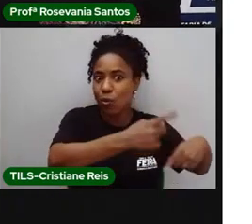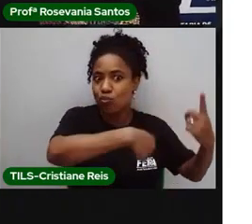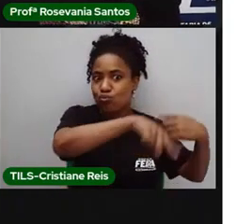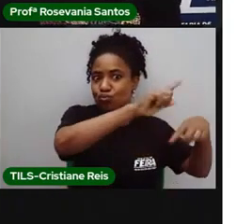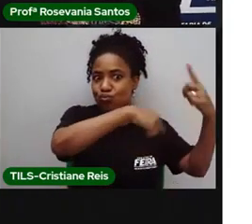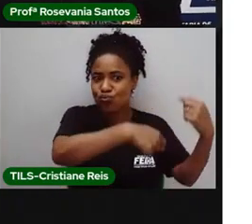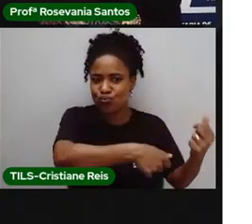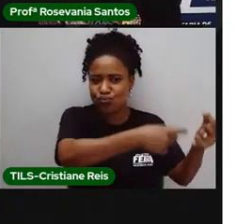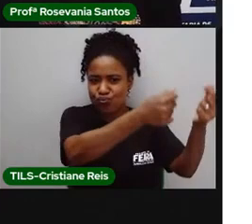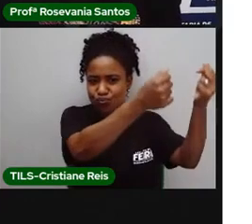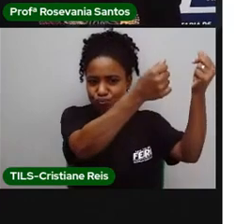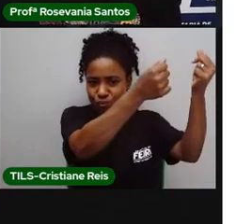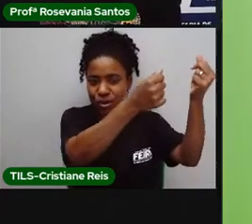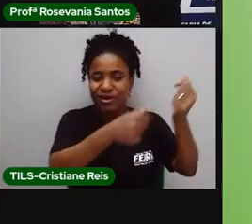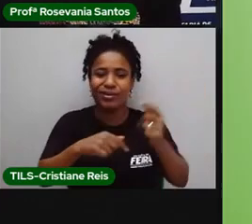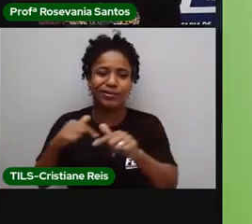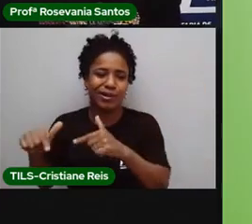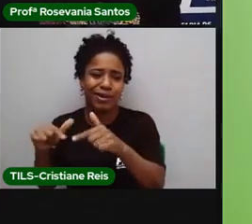né. dentro dos espaços.